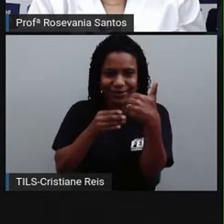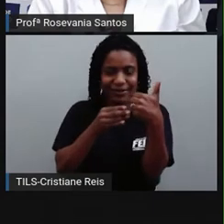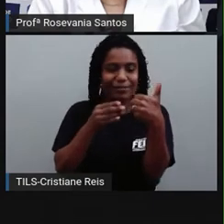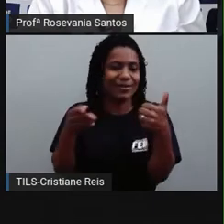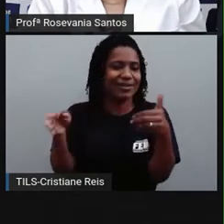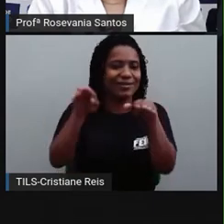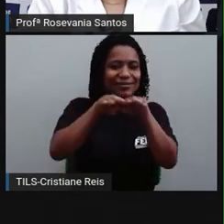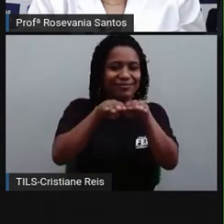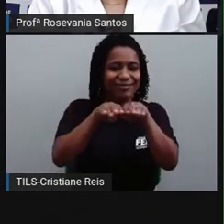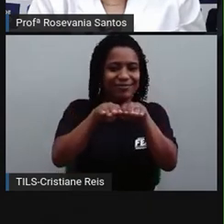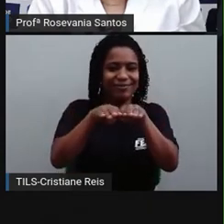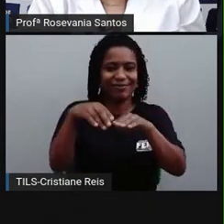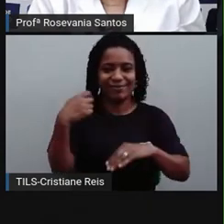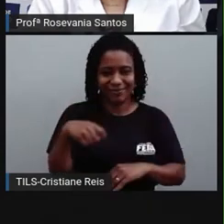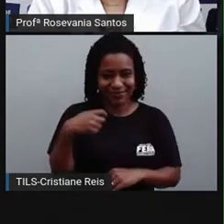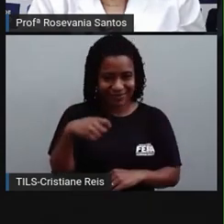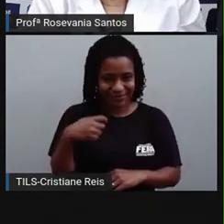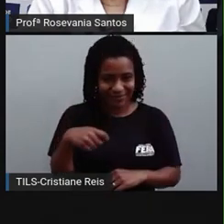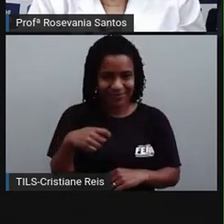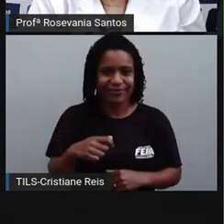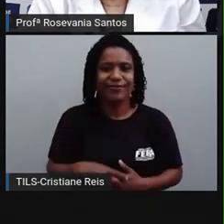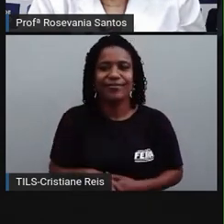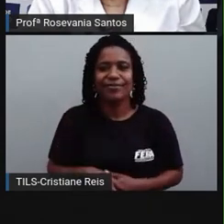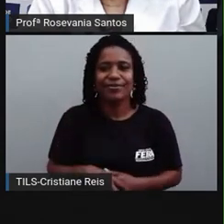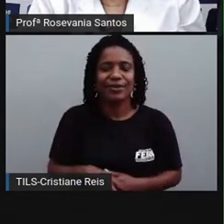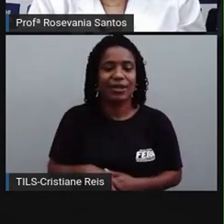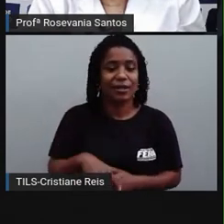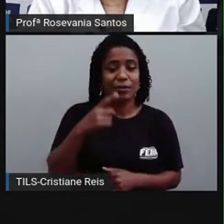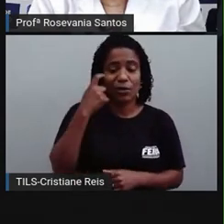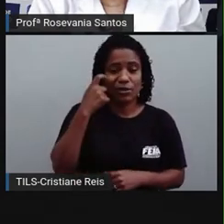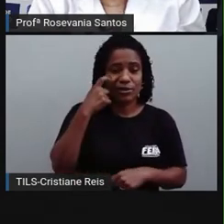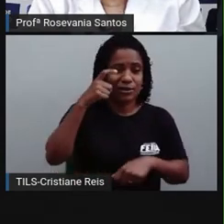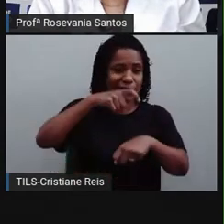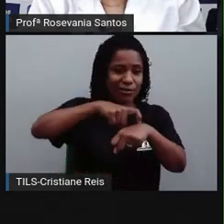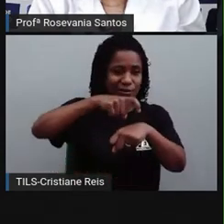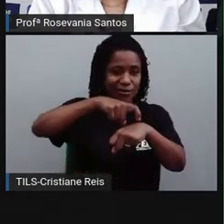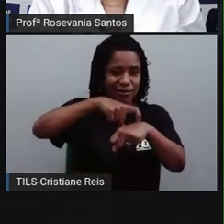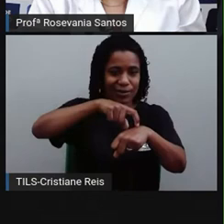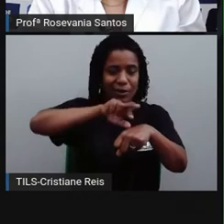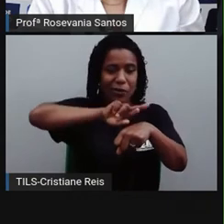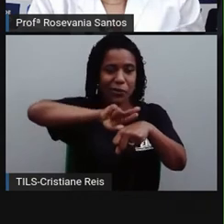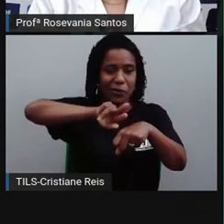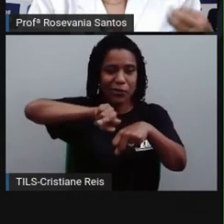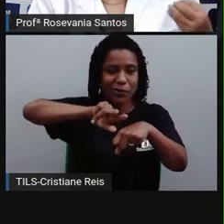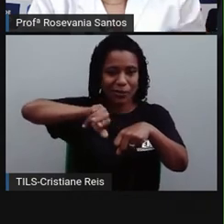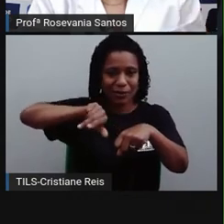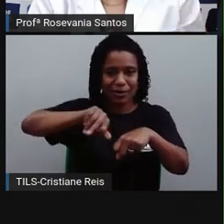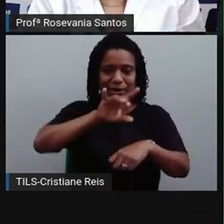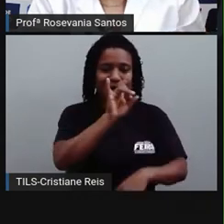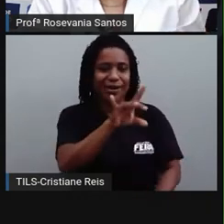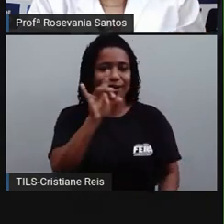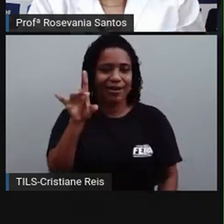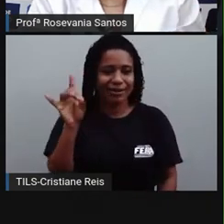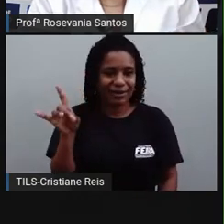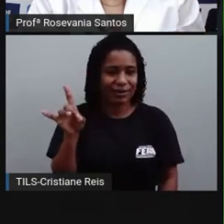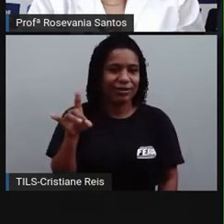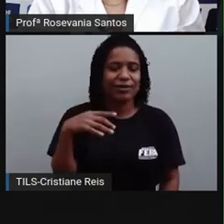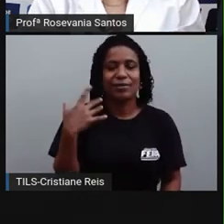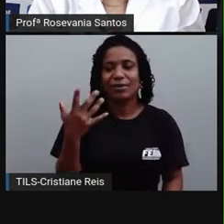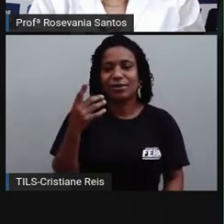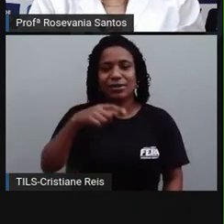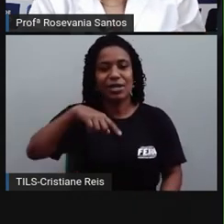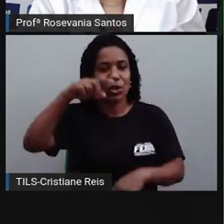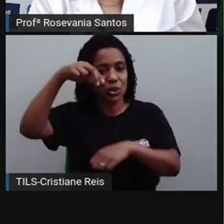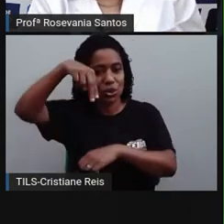Ou seja, cada fuso desse aqui é a mesma hora. Não importa se eu estou no hemisfério